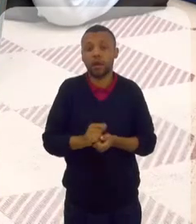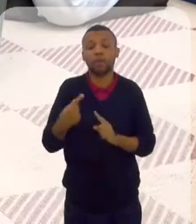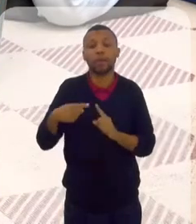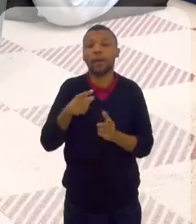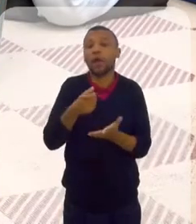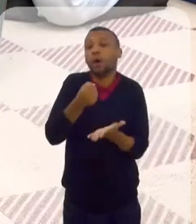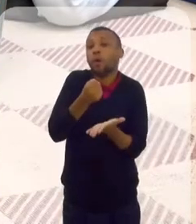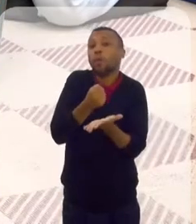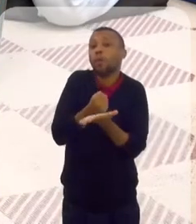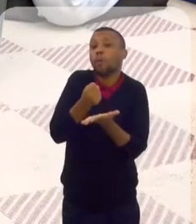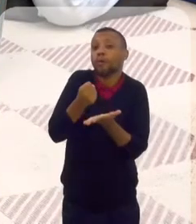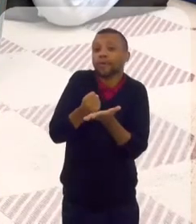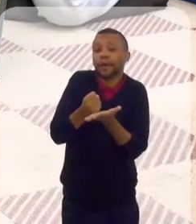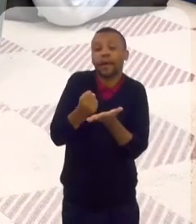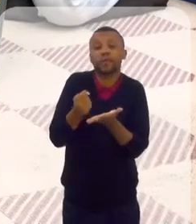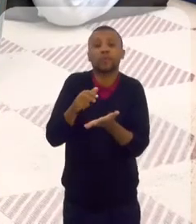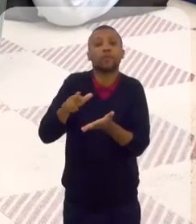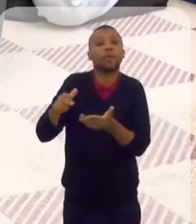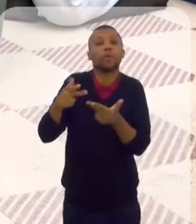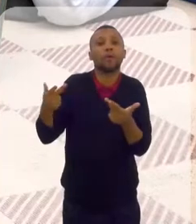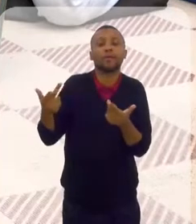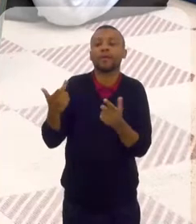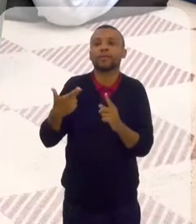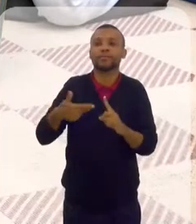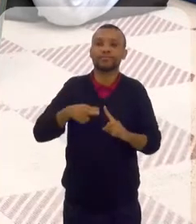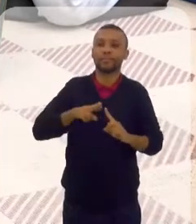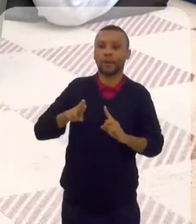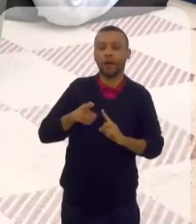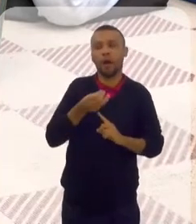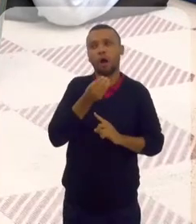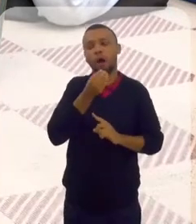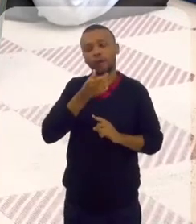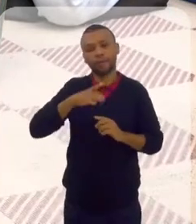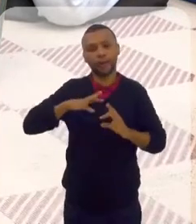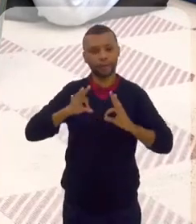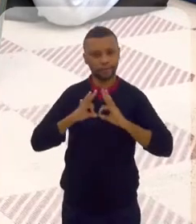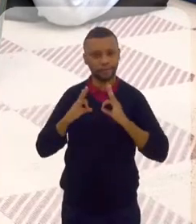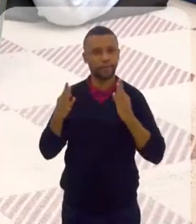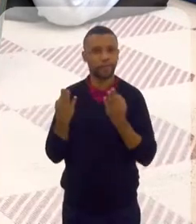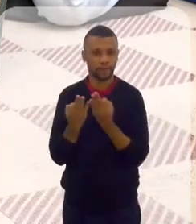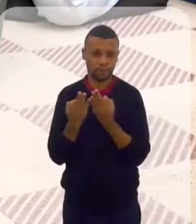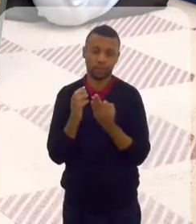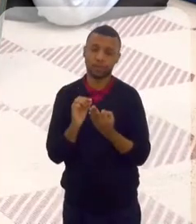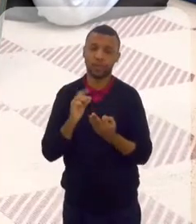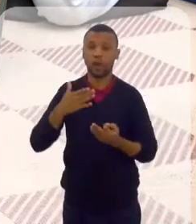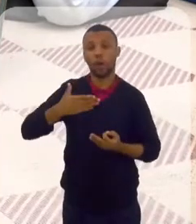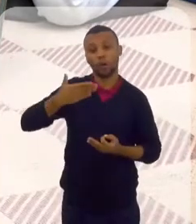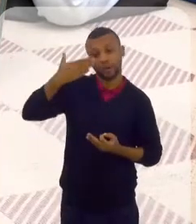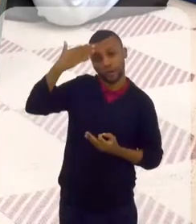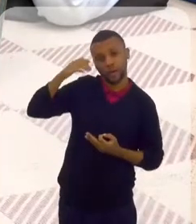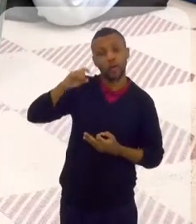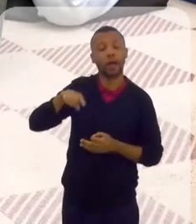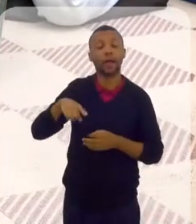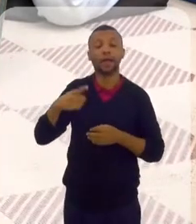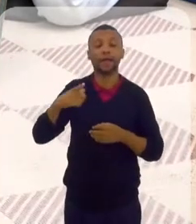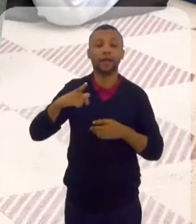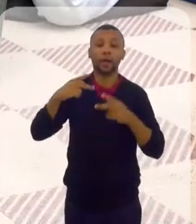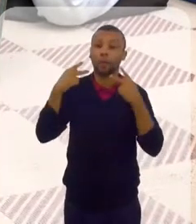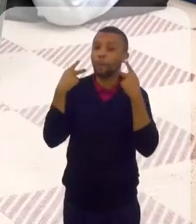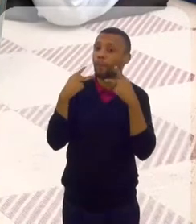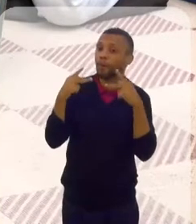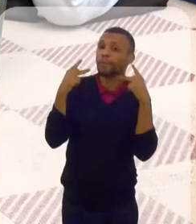contrato, não é uma coisa sacralizada. Claro, respeitar a família. Porque o islam fala, o profeta, a coisa mais